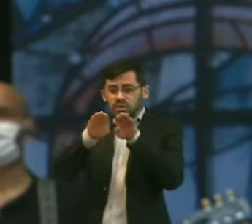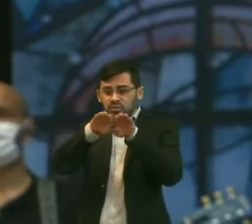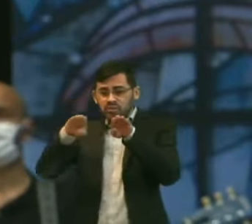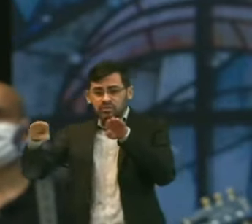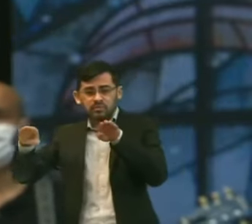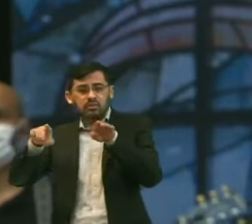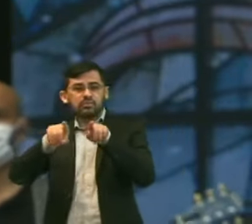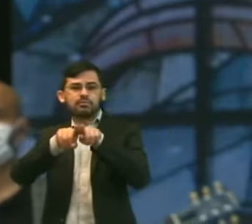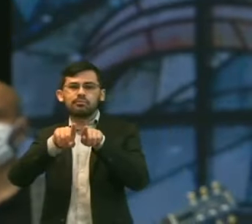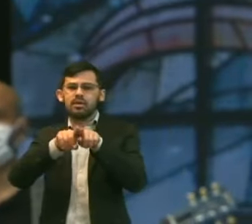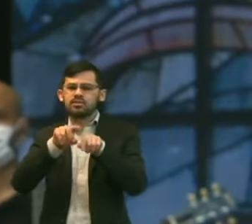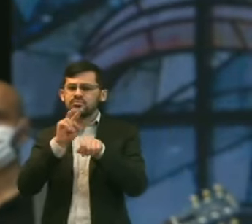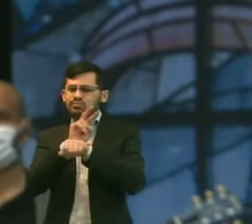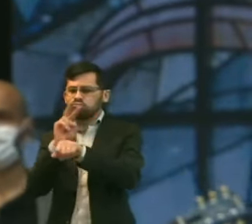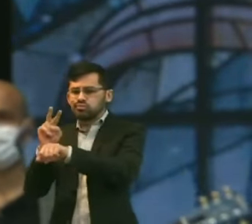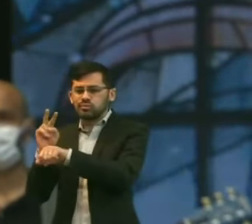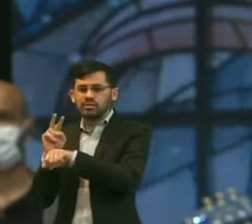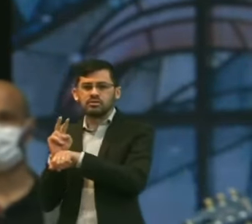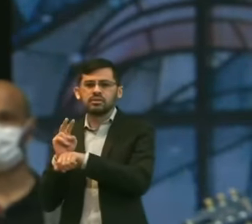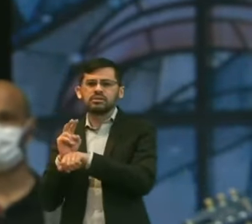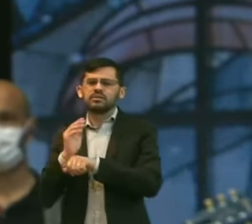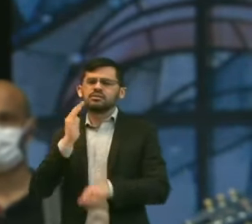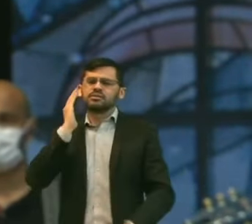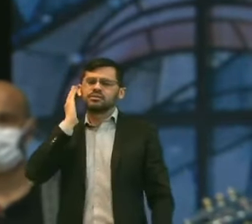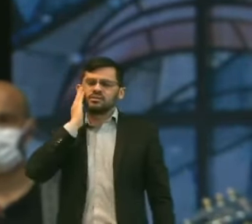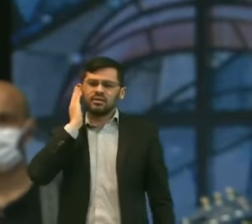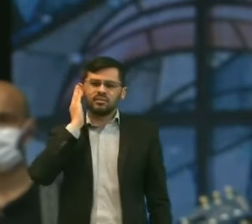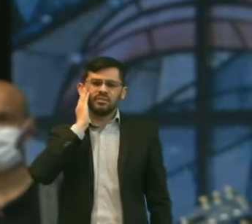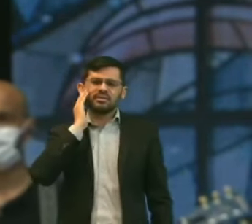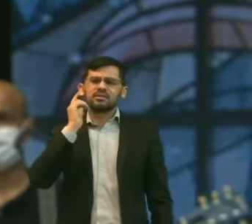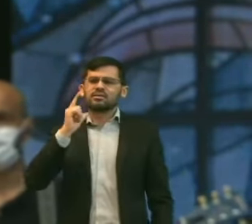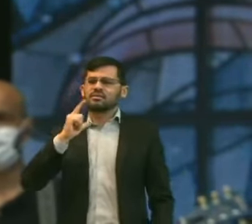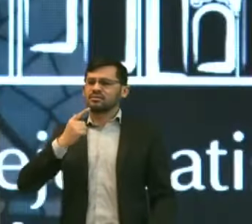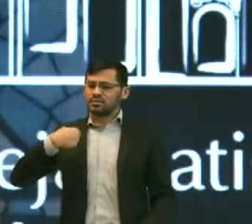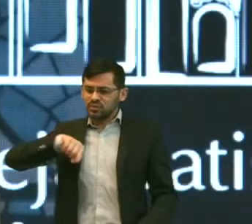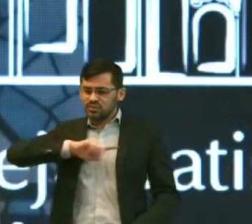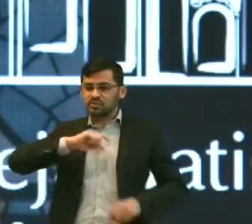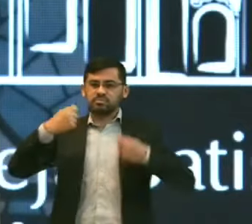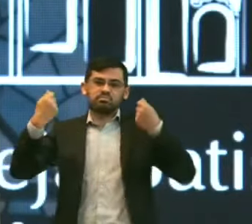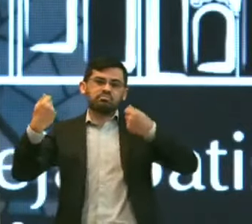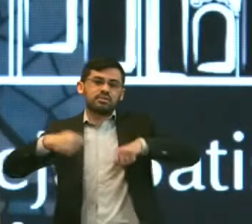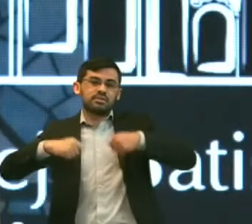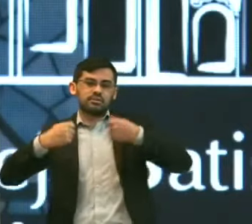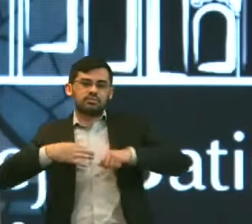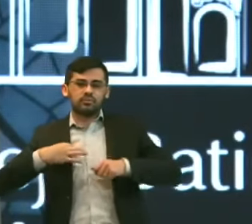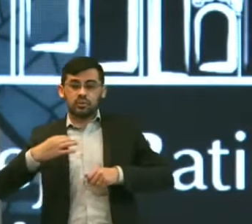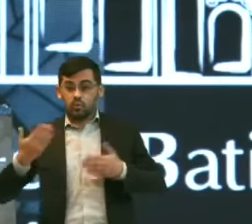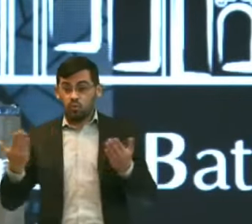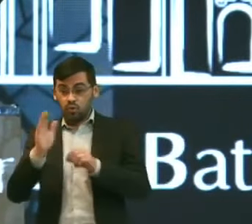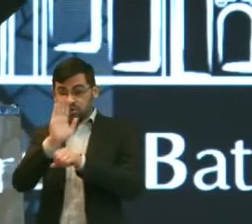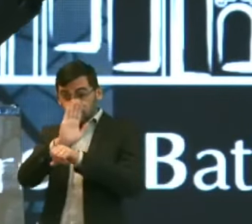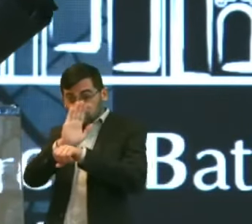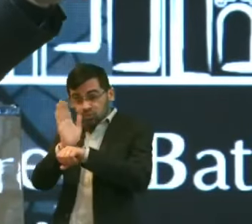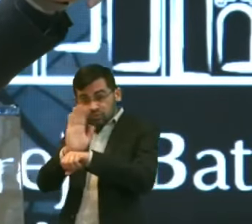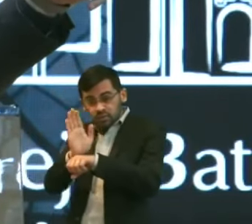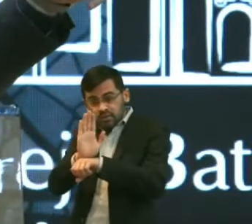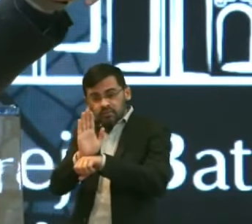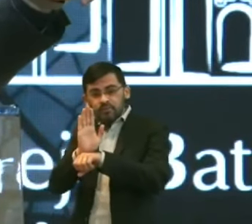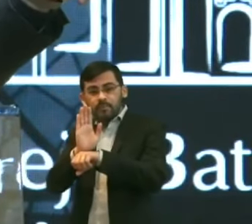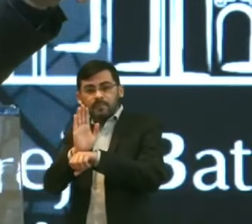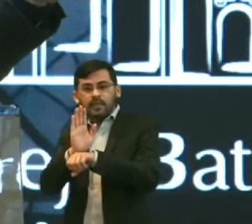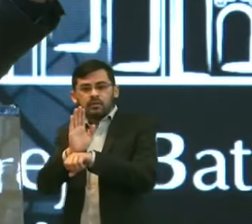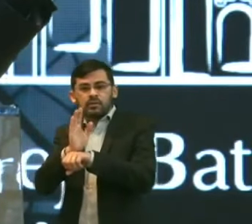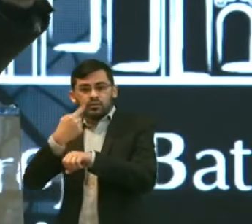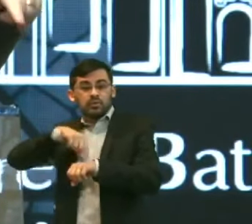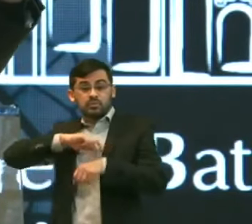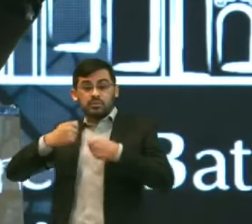ação social Gente Deus Está abrindo portas Na ação social Na ação de gente Aquilo que foi dito Não falou Que é feito Nos campos